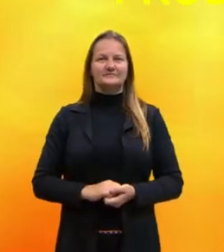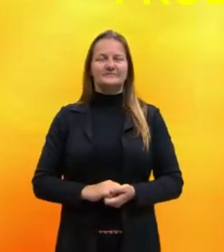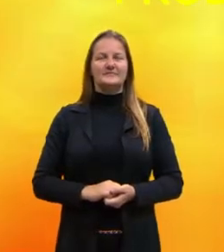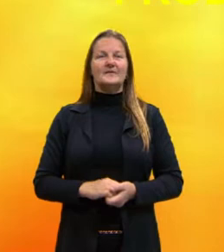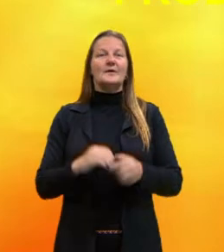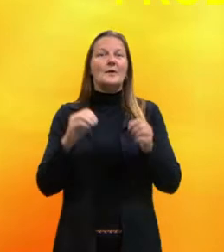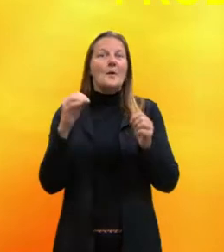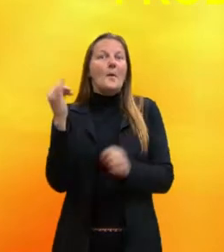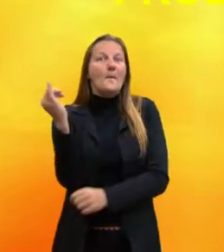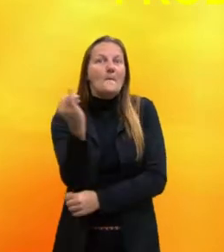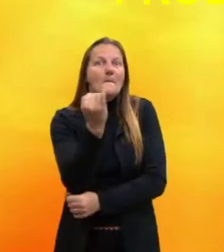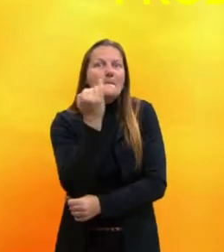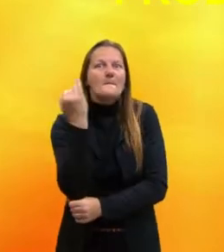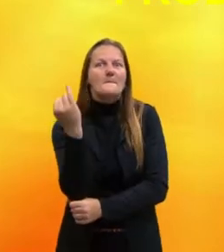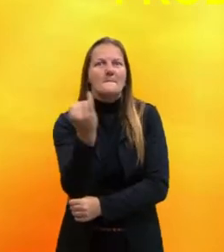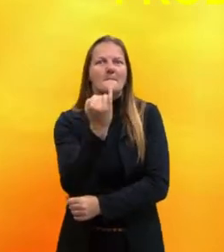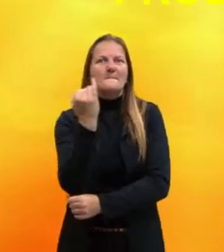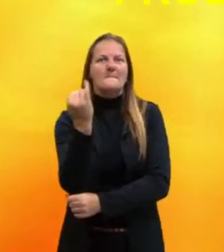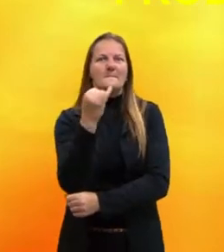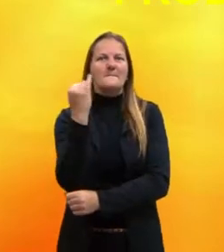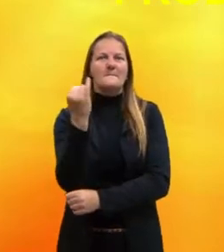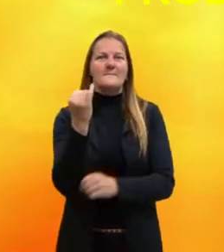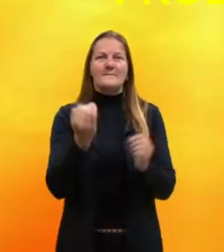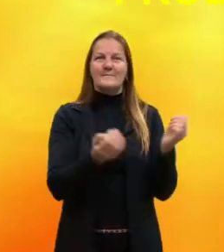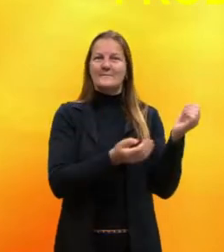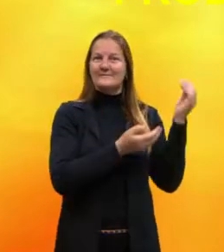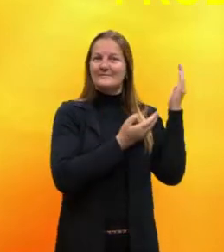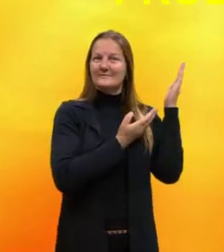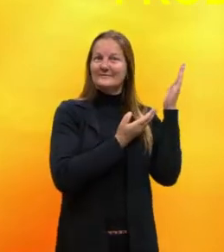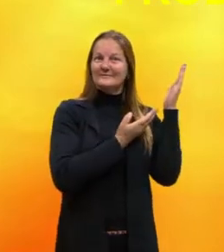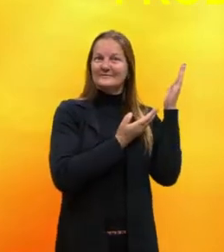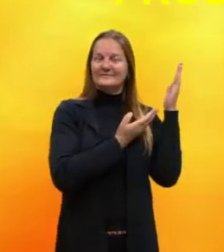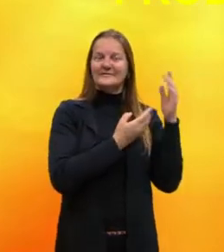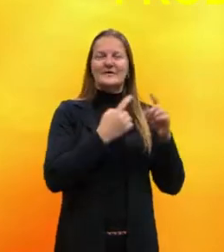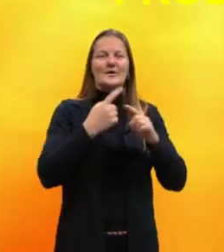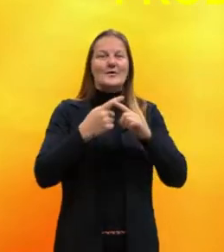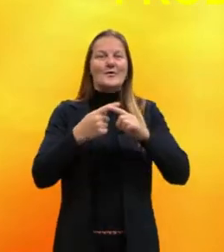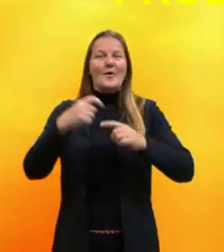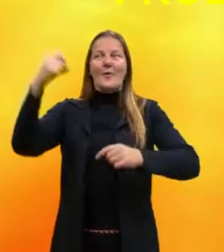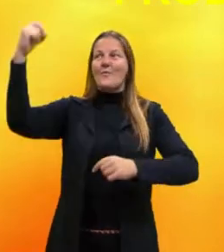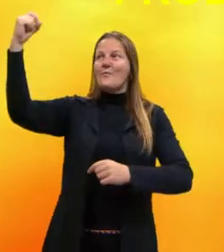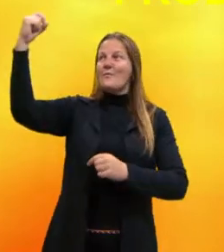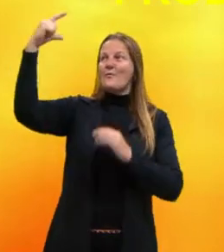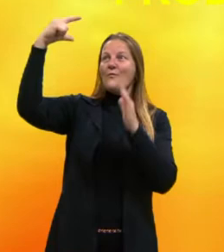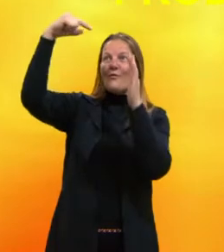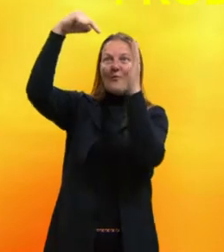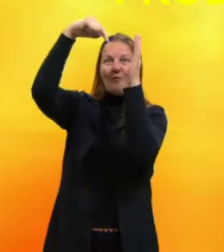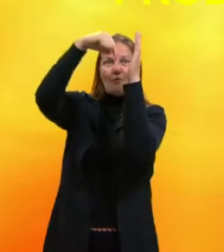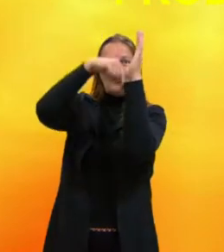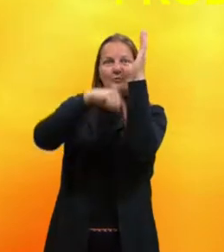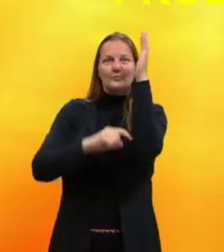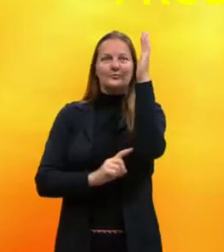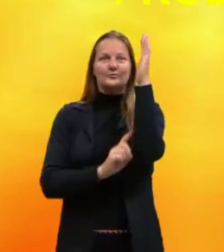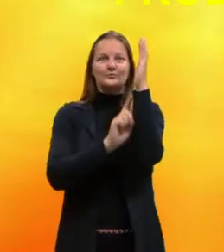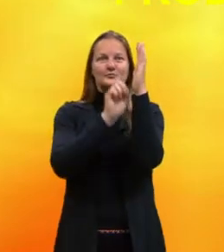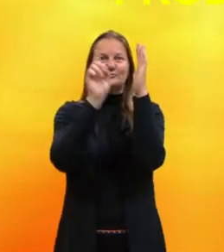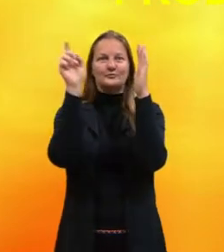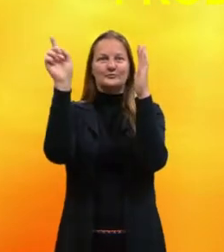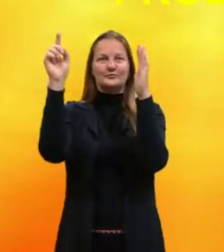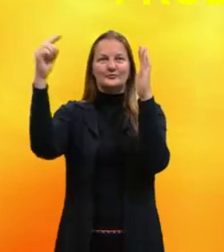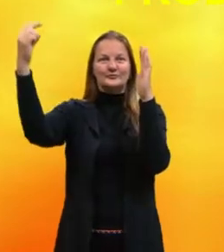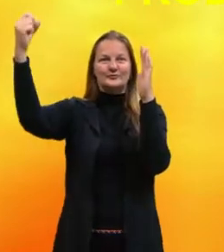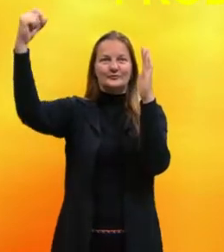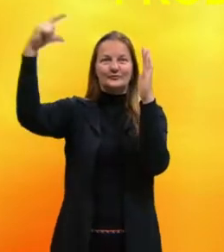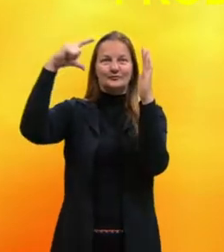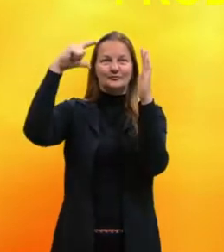Bom, principalmente, é a fonte de vida através da fotossíntese. A grande responsável